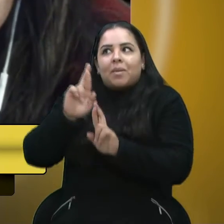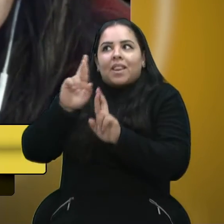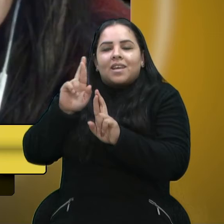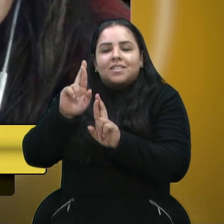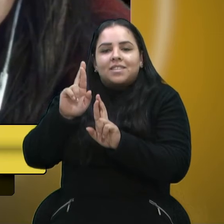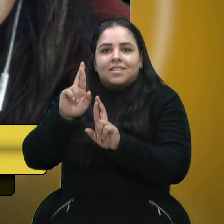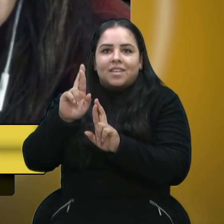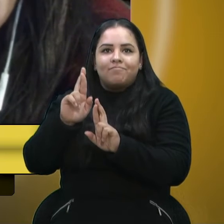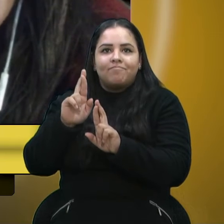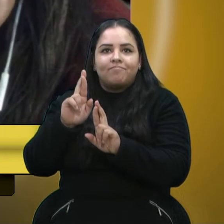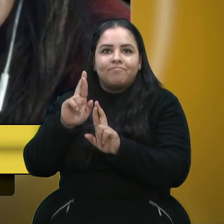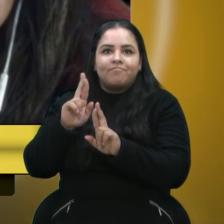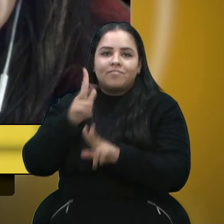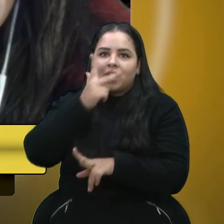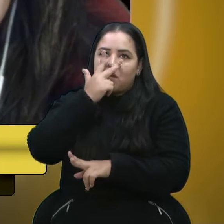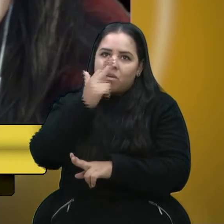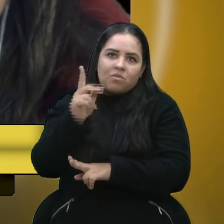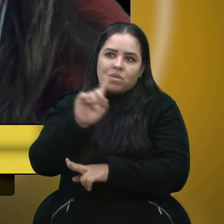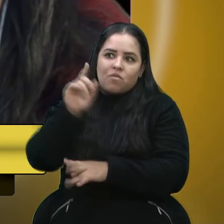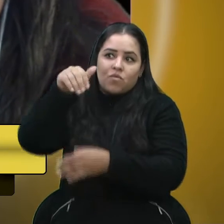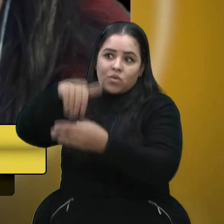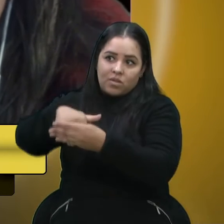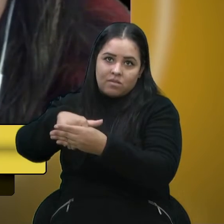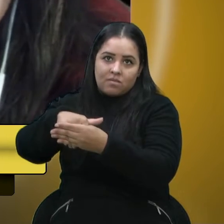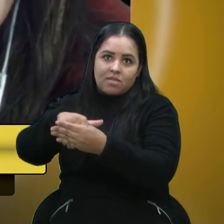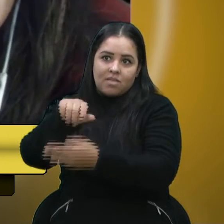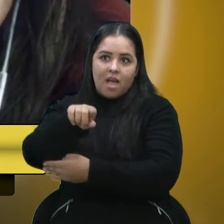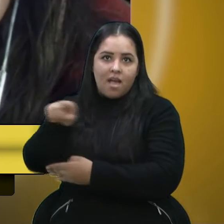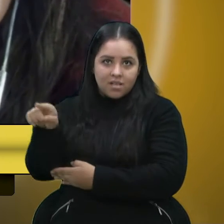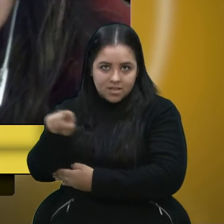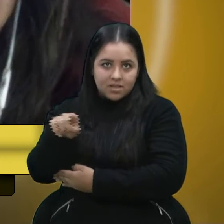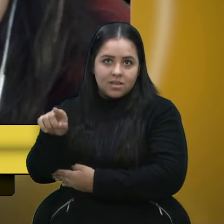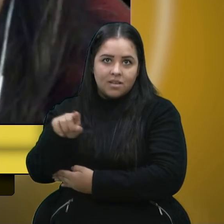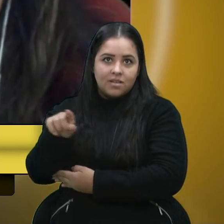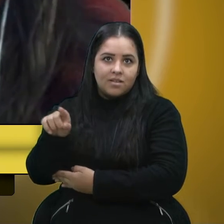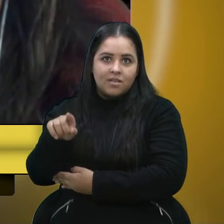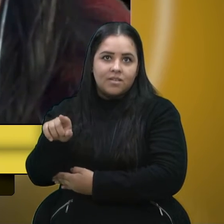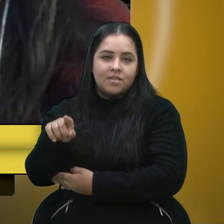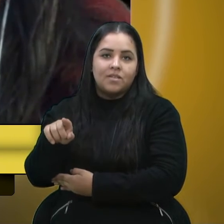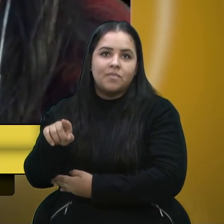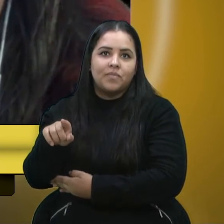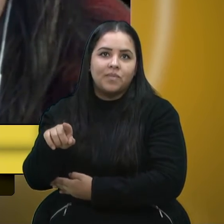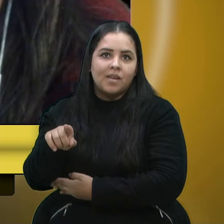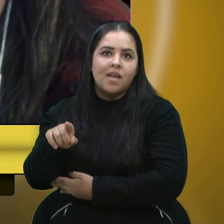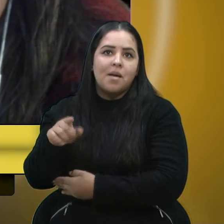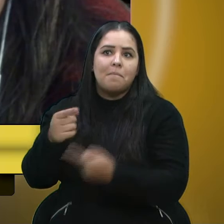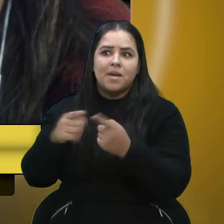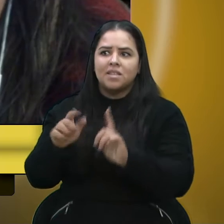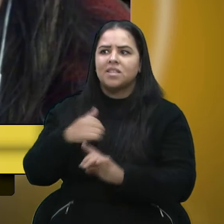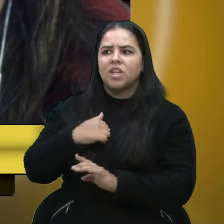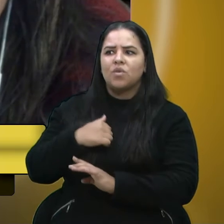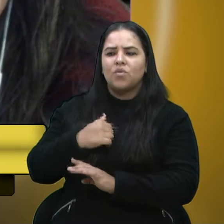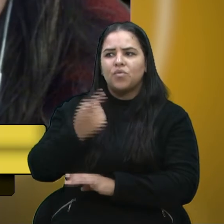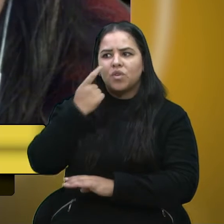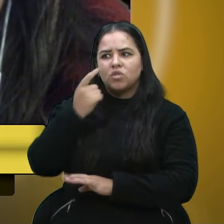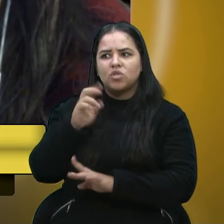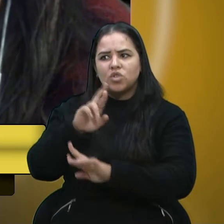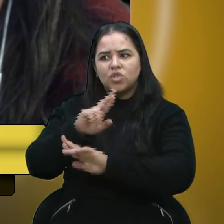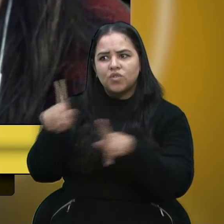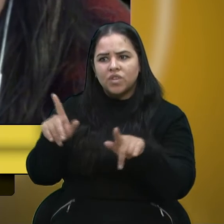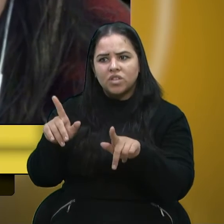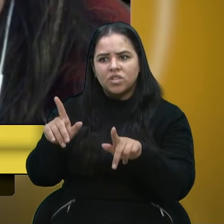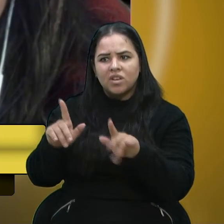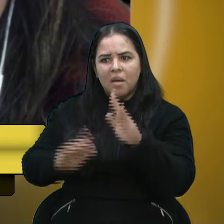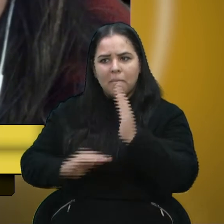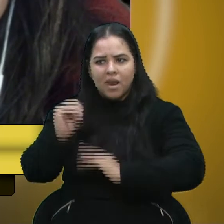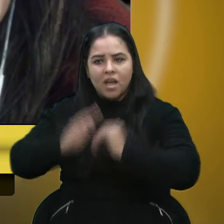mesmo não tendo votado nessa chapa. Mas o que eu vejo agora é muito diferente na prática, né? É um discurso